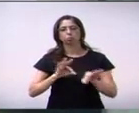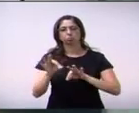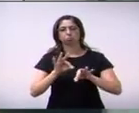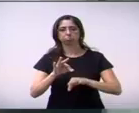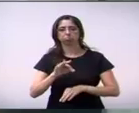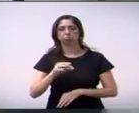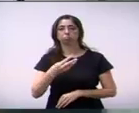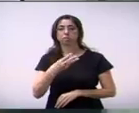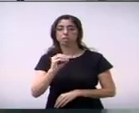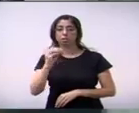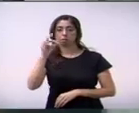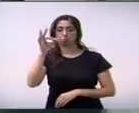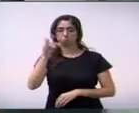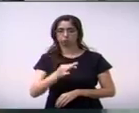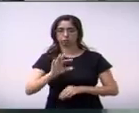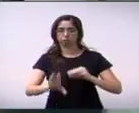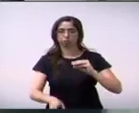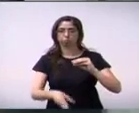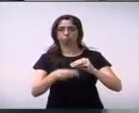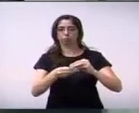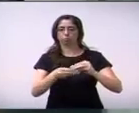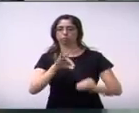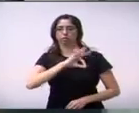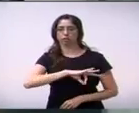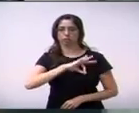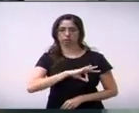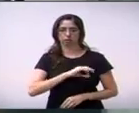dos percentuais que isso seria pago, enfim.